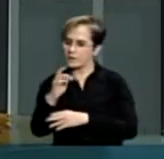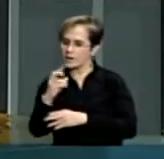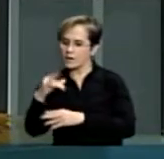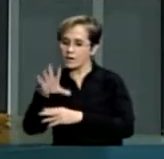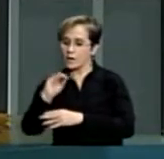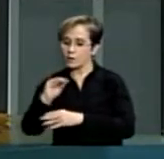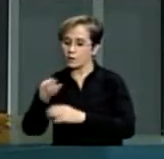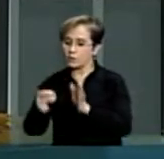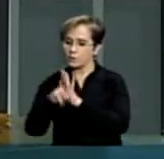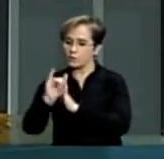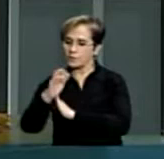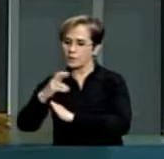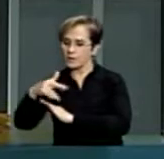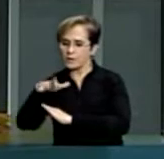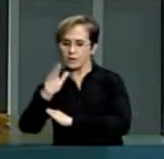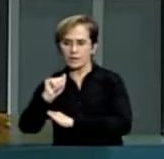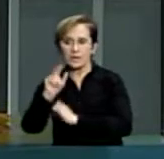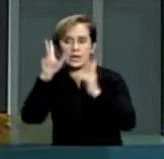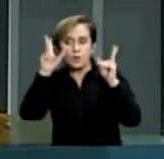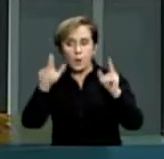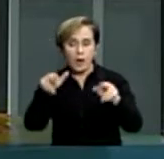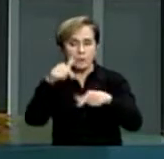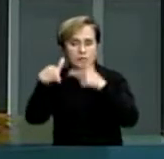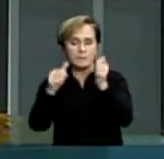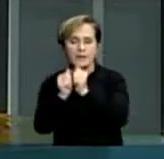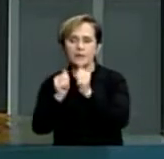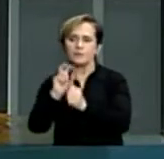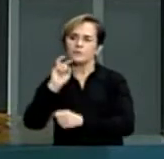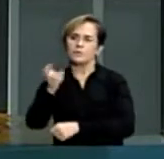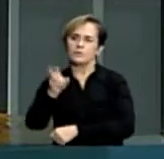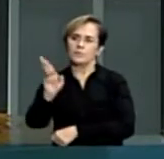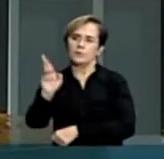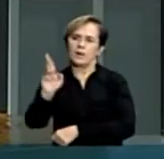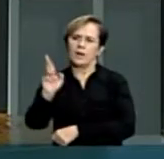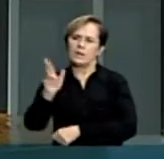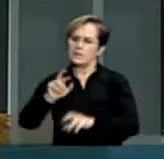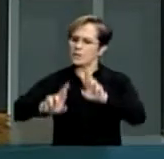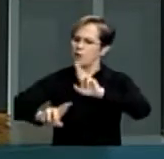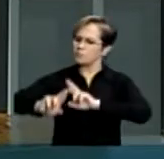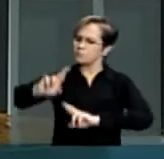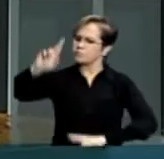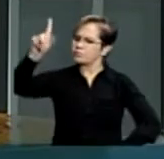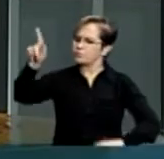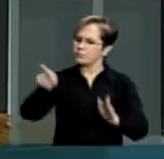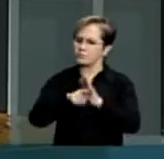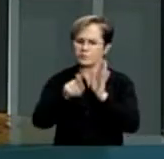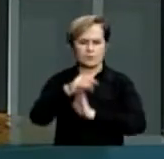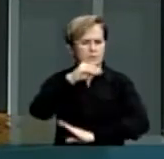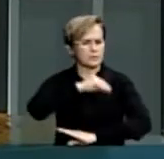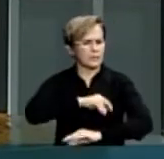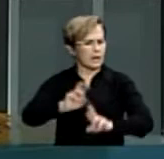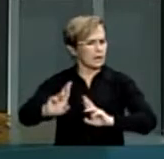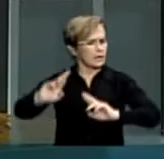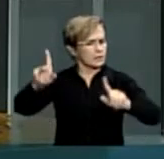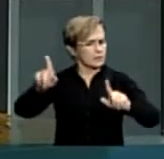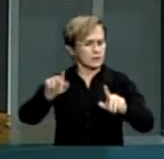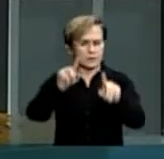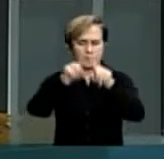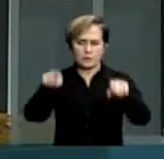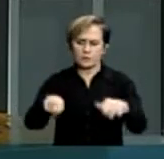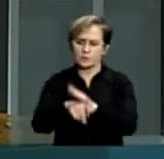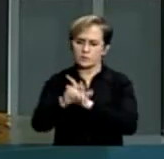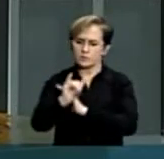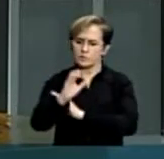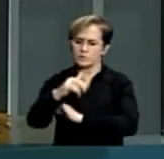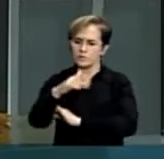que faz a mesma atividade, é em torno de 5 mil reais. Então existe uma distância muito grande e os servidores do INCRA estão em greve há vários